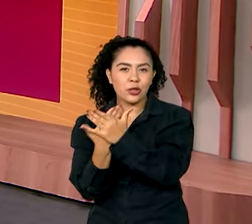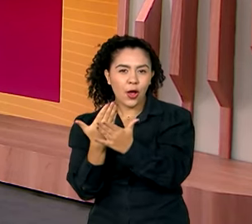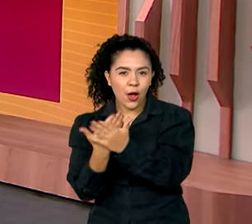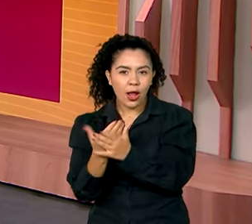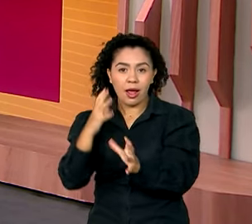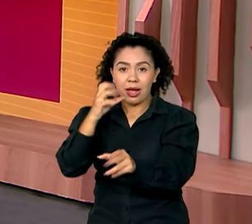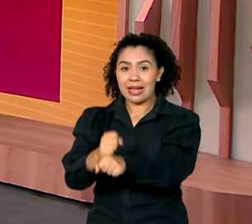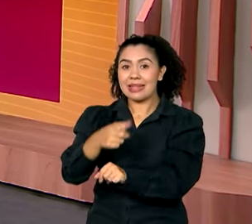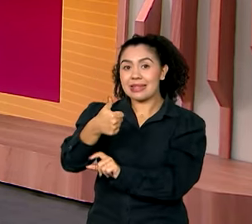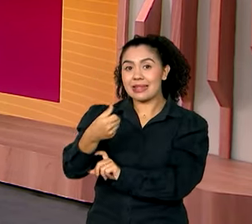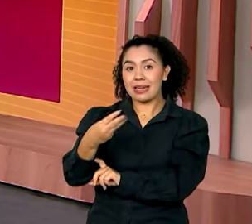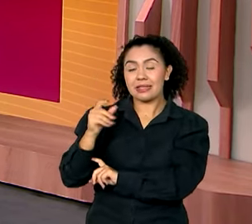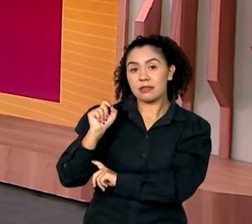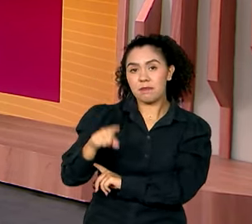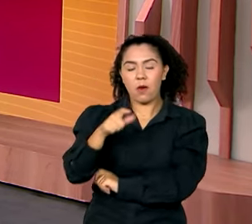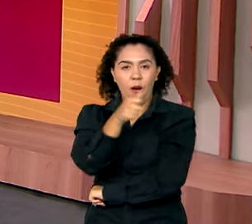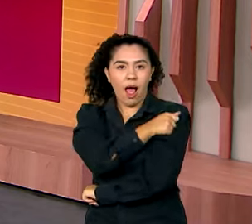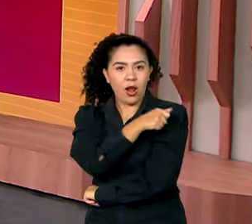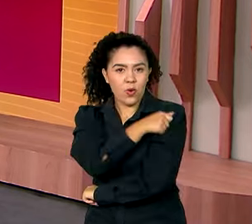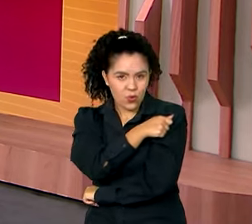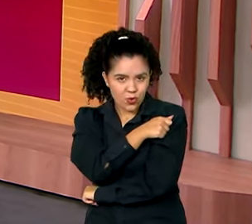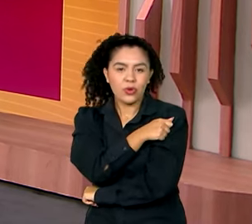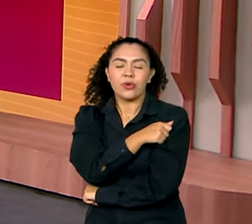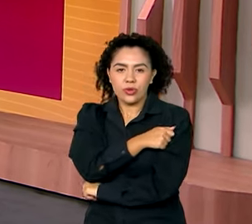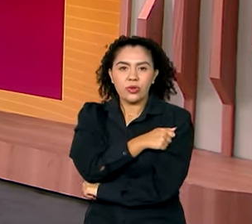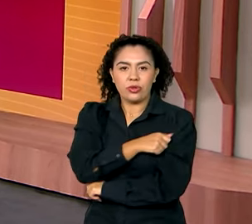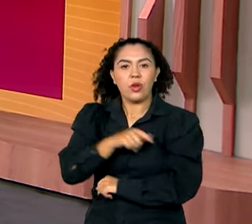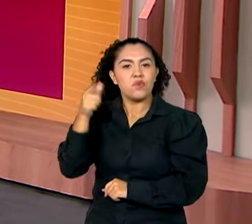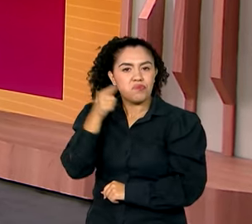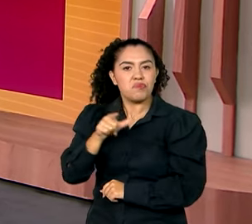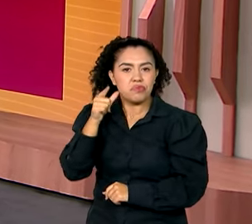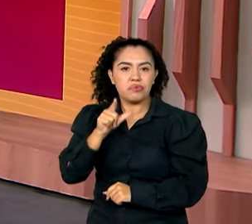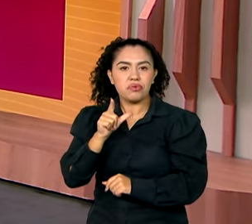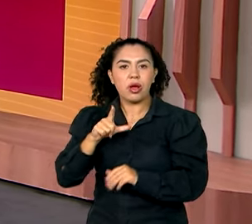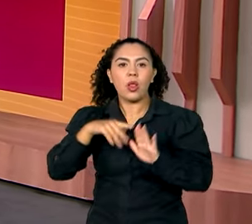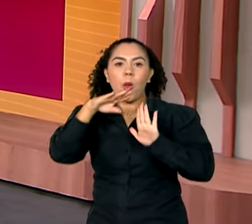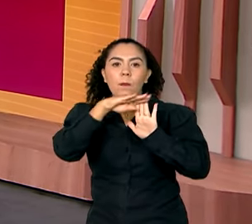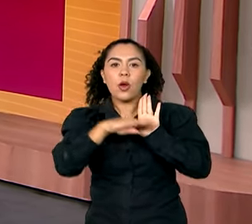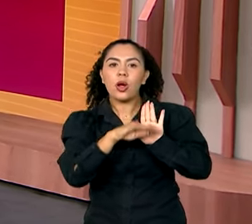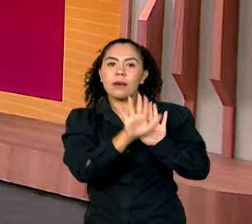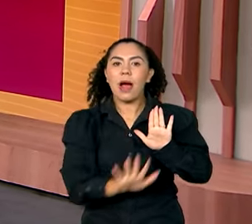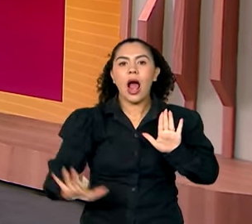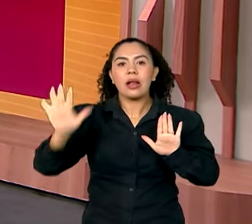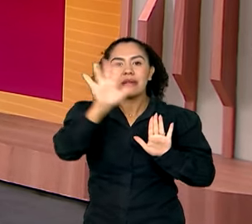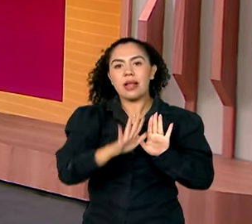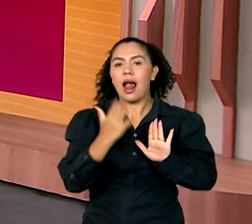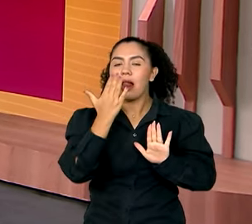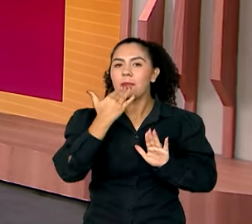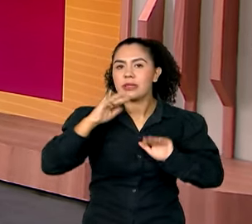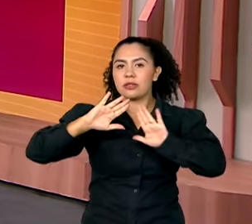13 mil estudantes, mais de 13 mil estudantes, atendidos pelo Programa Nacional de Alimentação